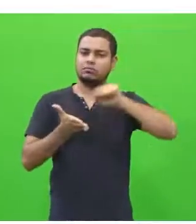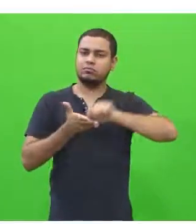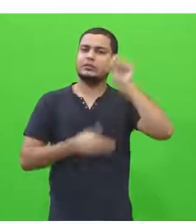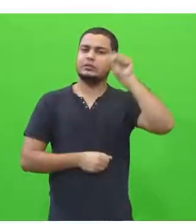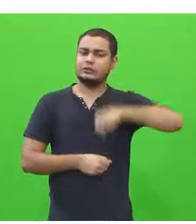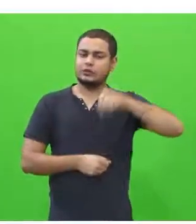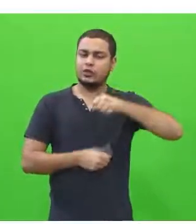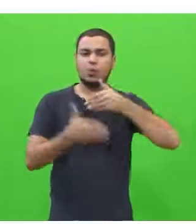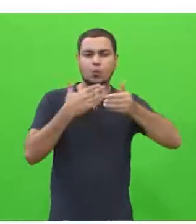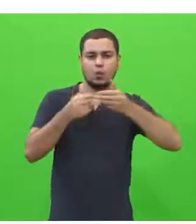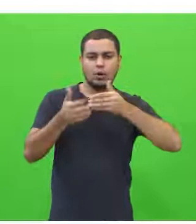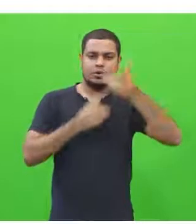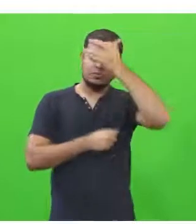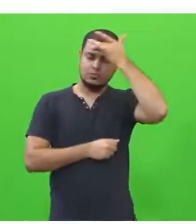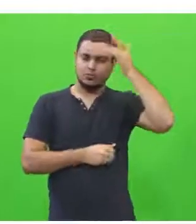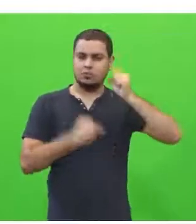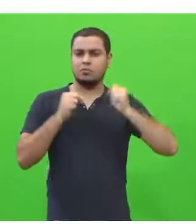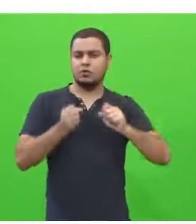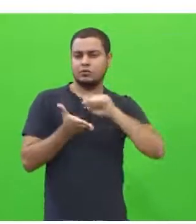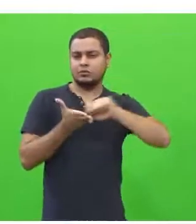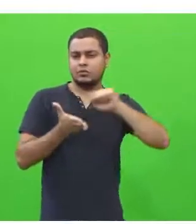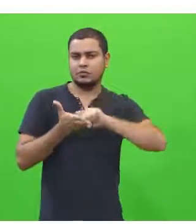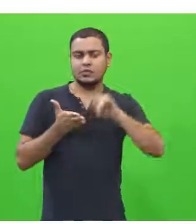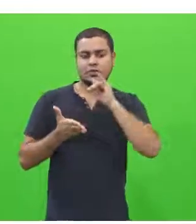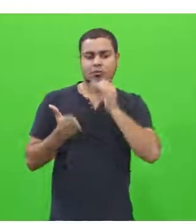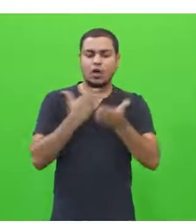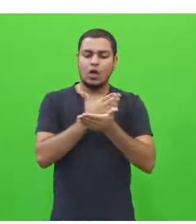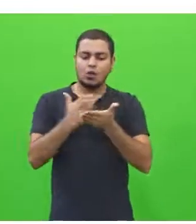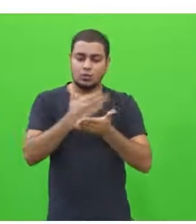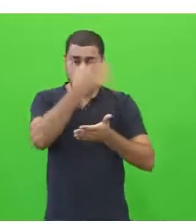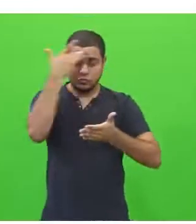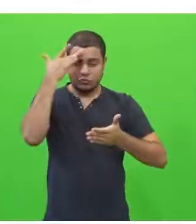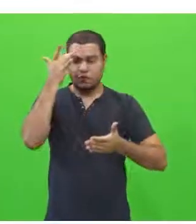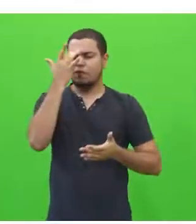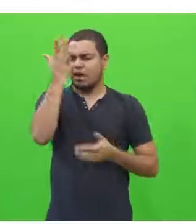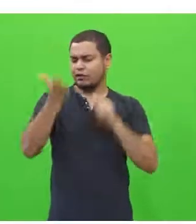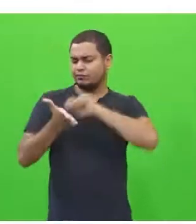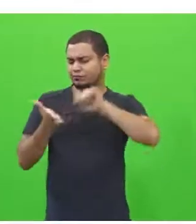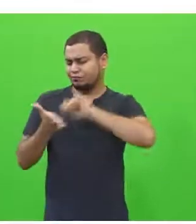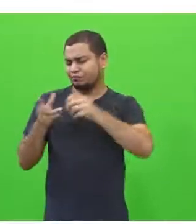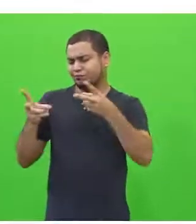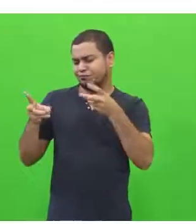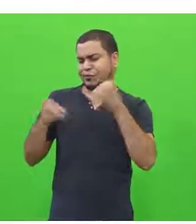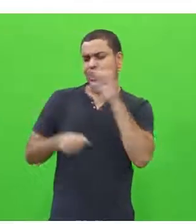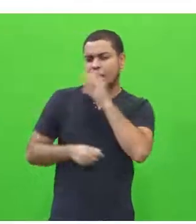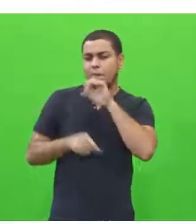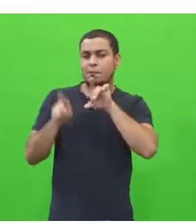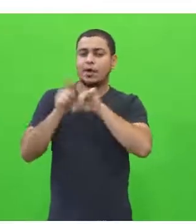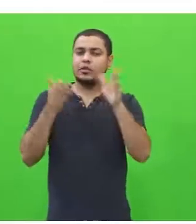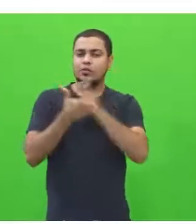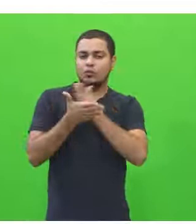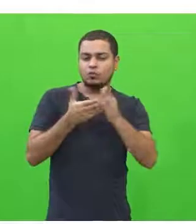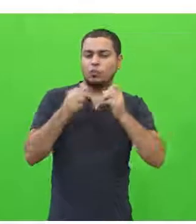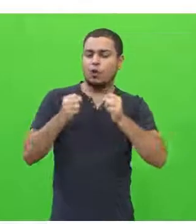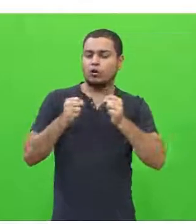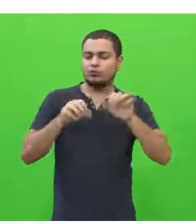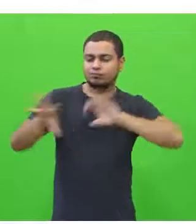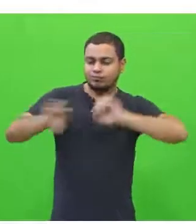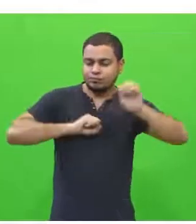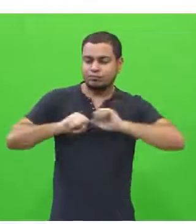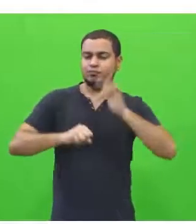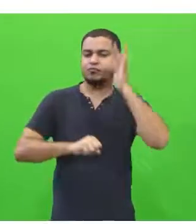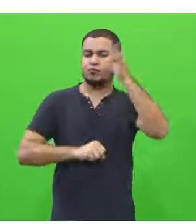só quem tem a questão. Algumas pessoas têm mais facilidade, isso é claro, mas outras pessoas elas podem adquirir